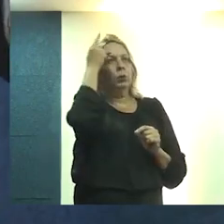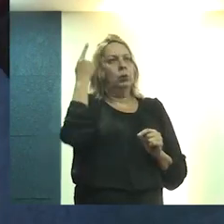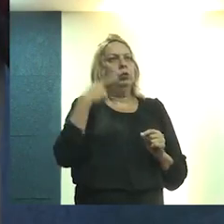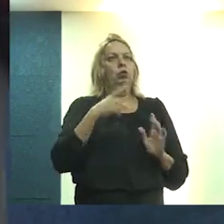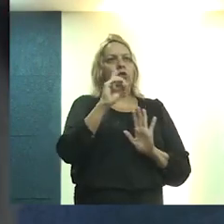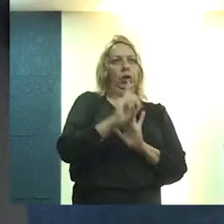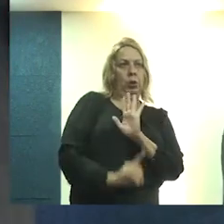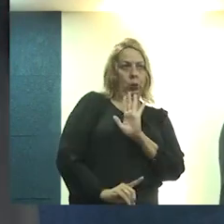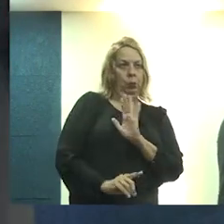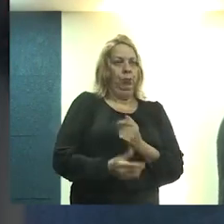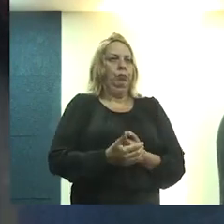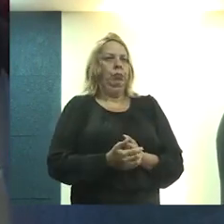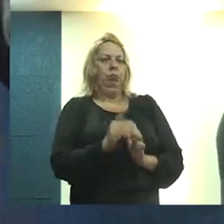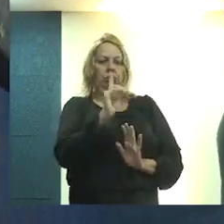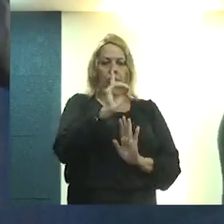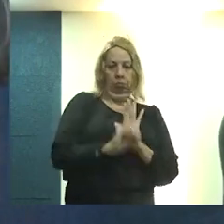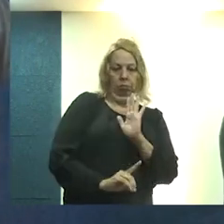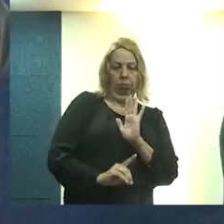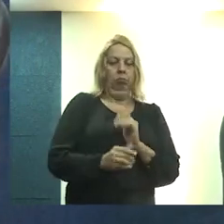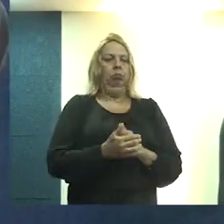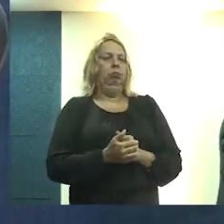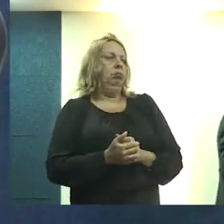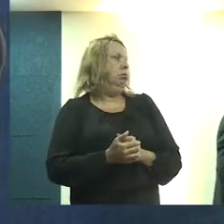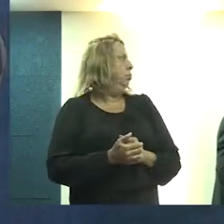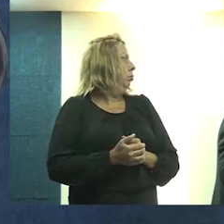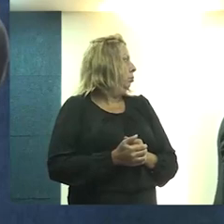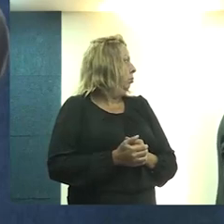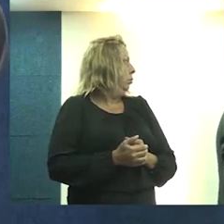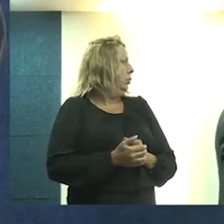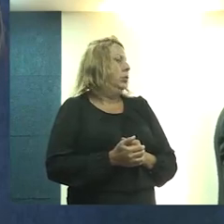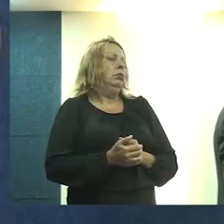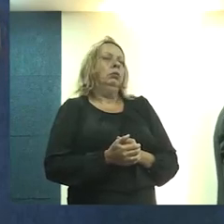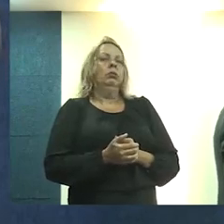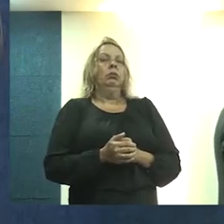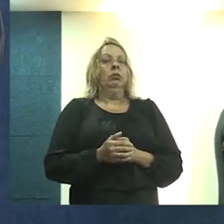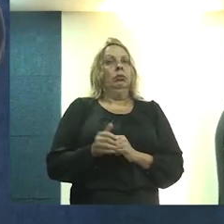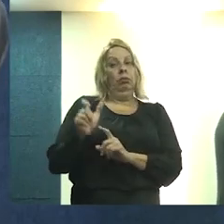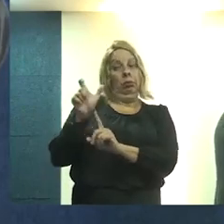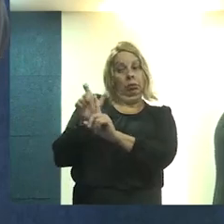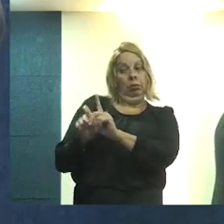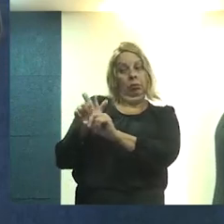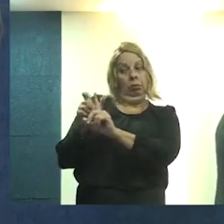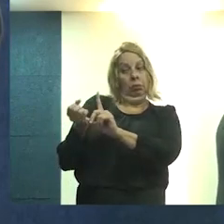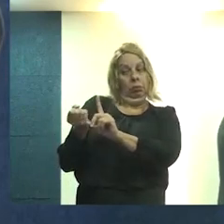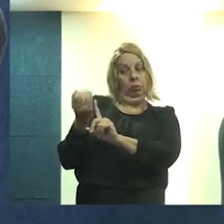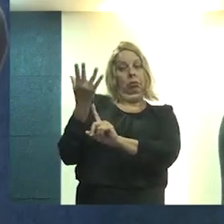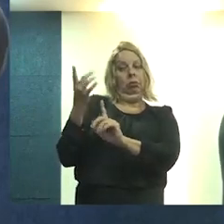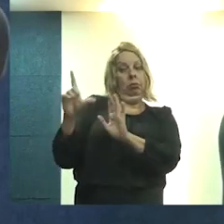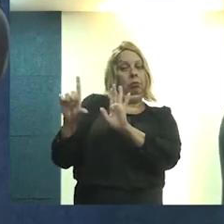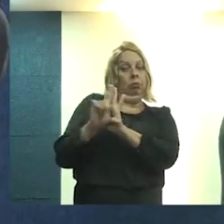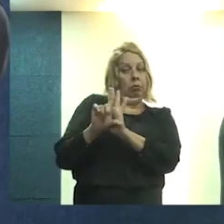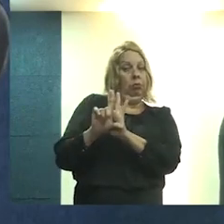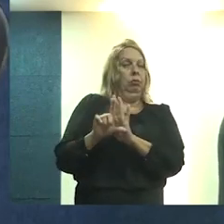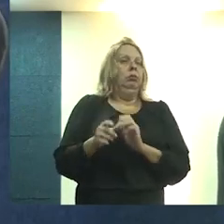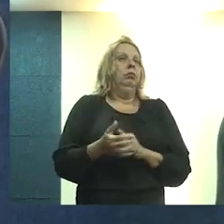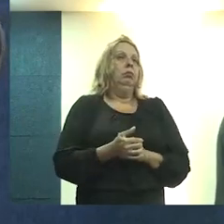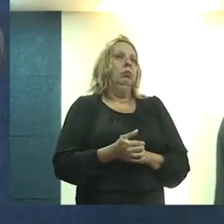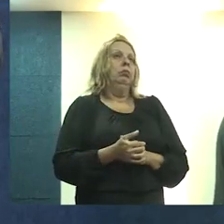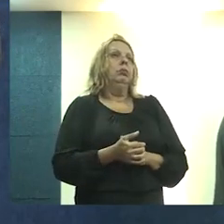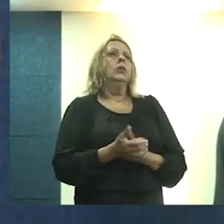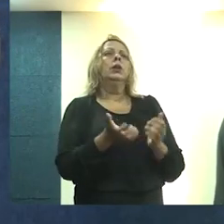citaram, direito, direito, que estava lá e ele ajudou isso, ele criou essa lei, a TIS.